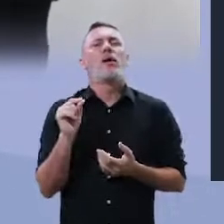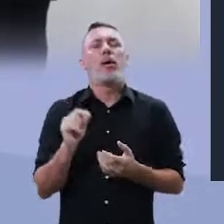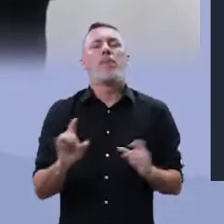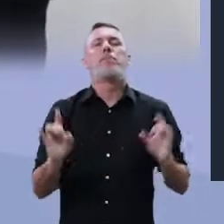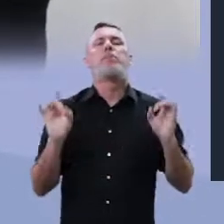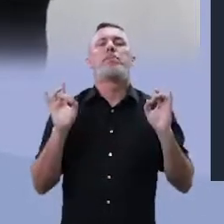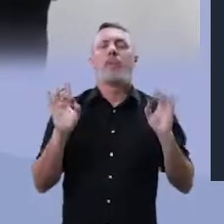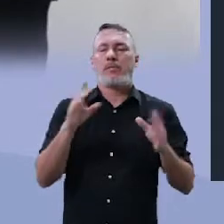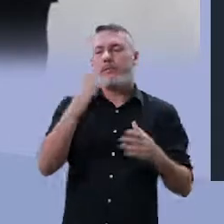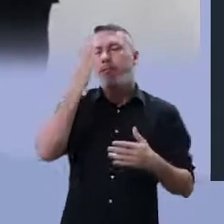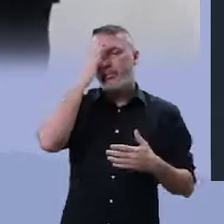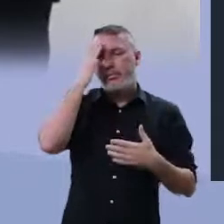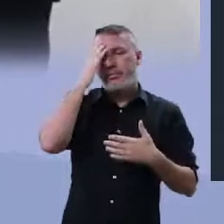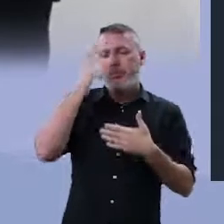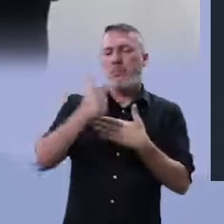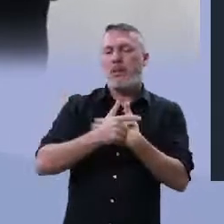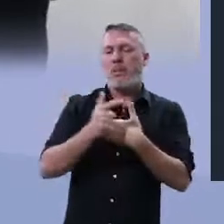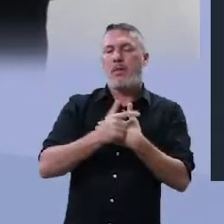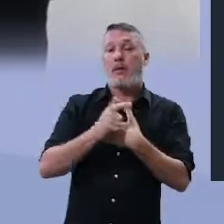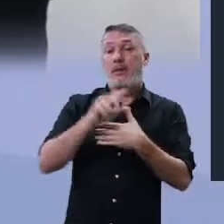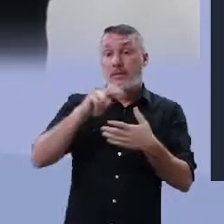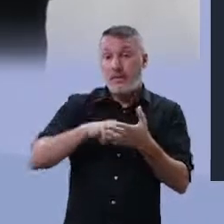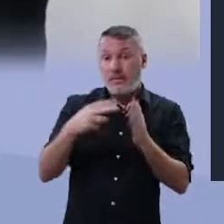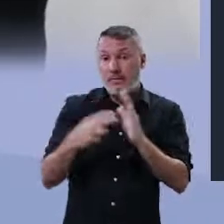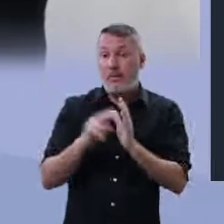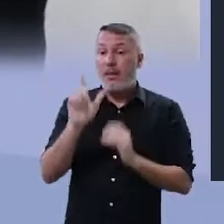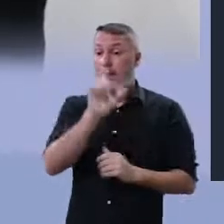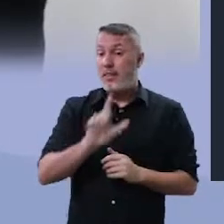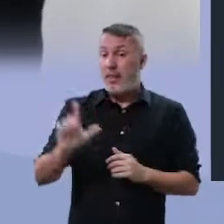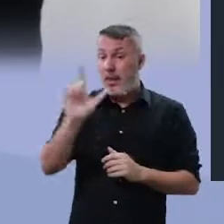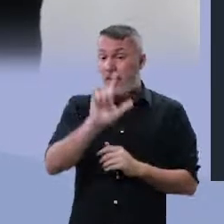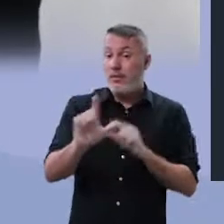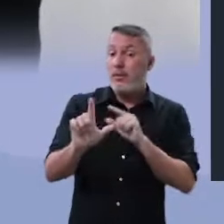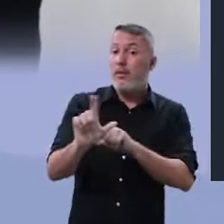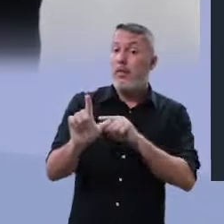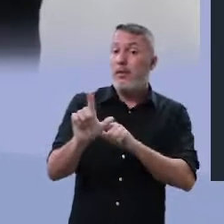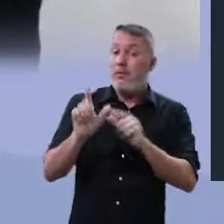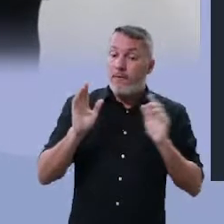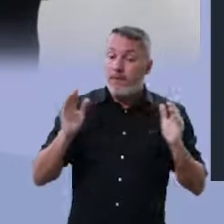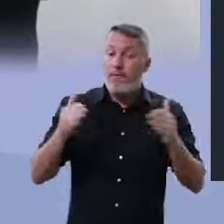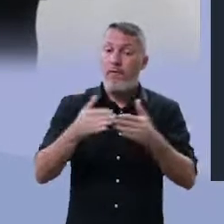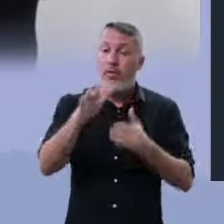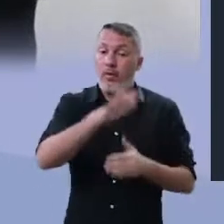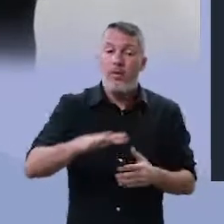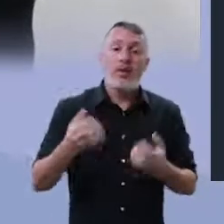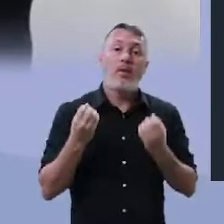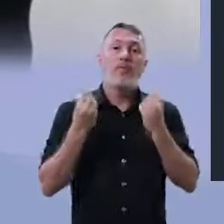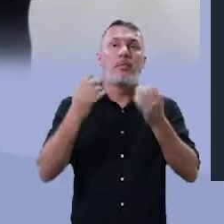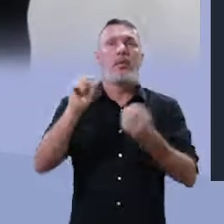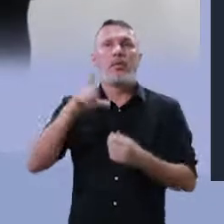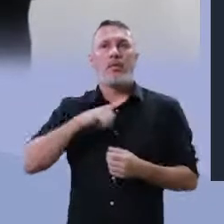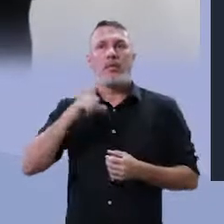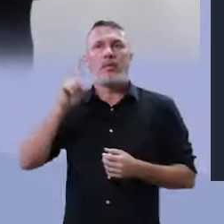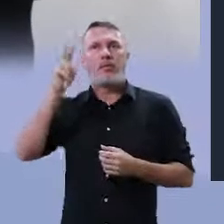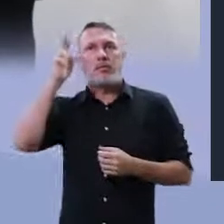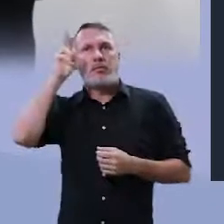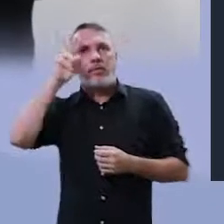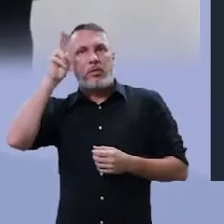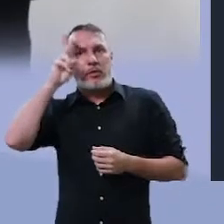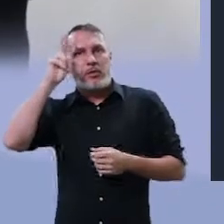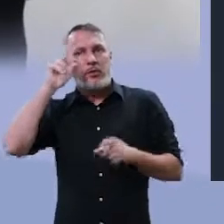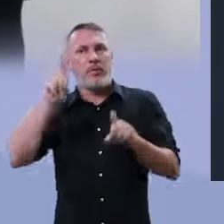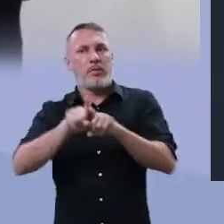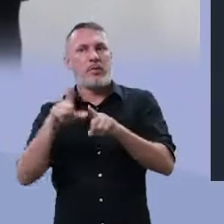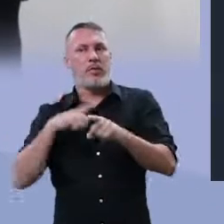confirmando o papel da literatura como veículo que nos traz a história e